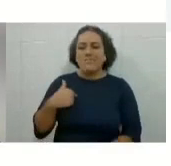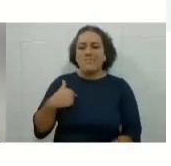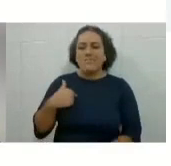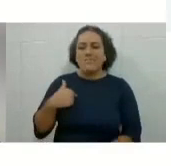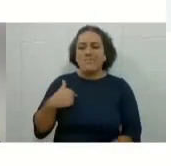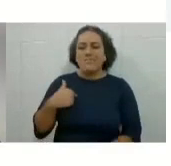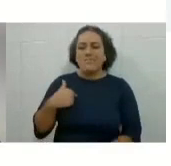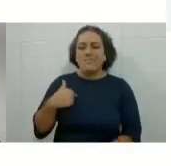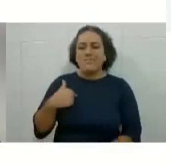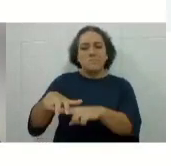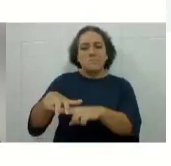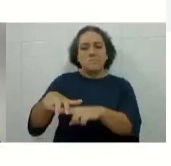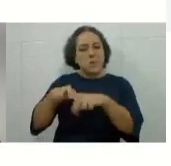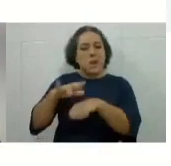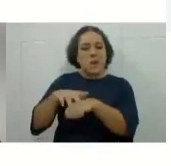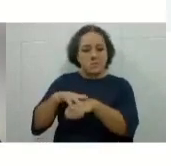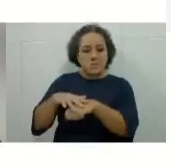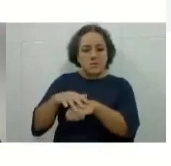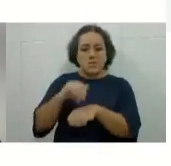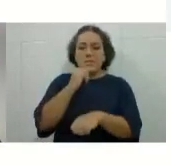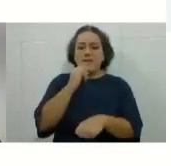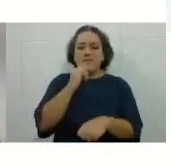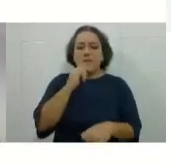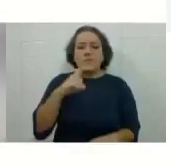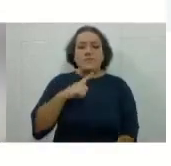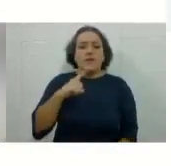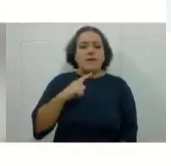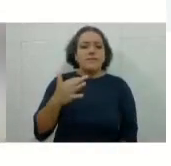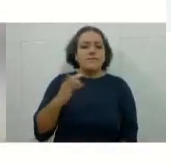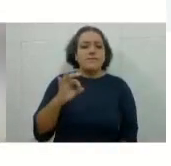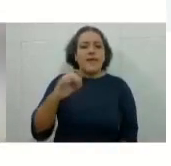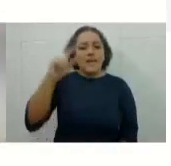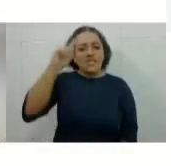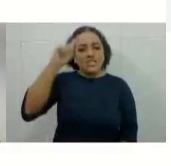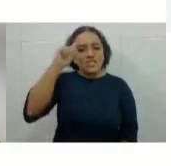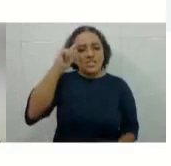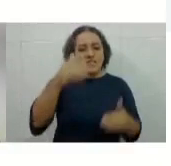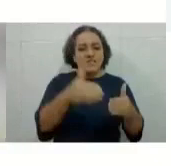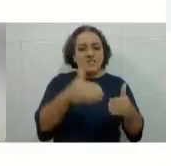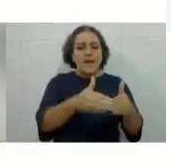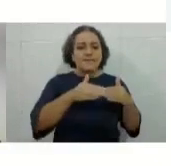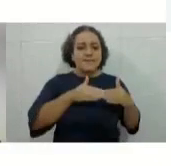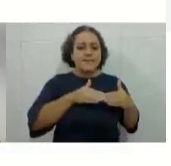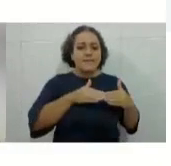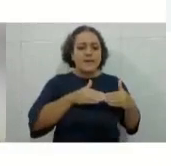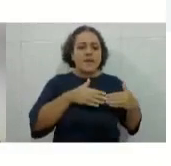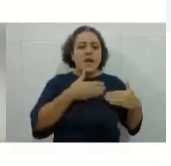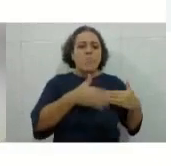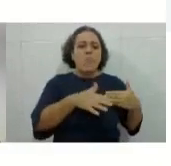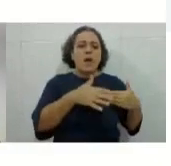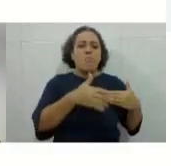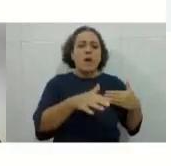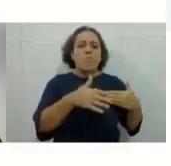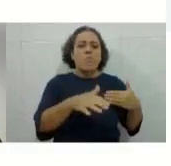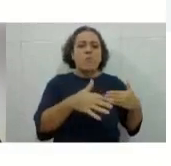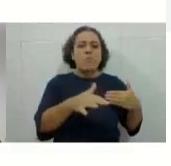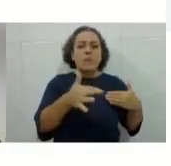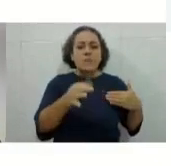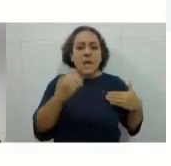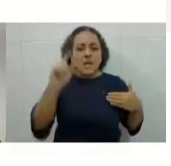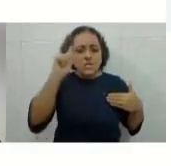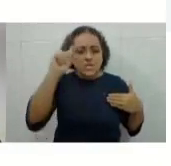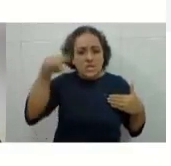está com um atestado de dez dias. Você não pode, só depois que você chega desses dez dias feliz e sorridente, comunicar que você